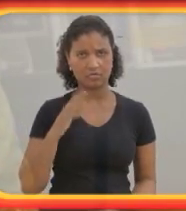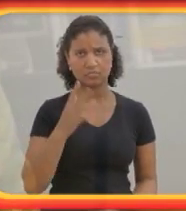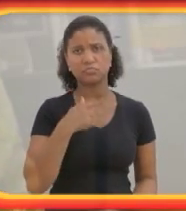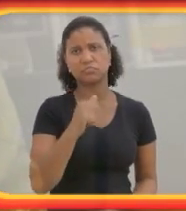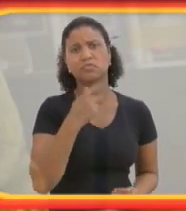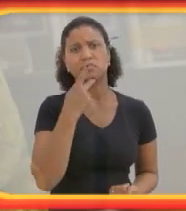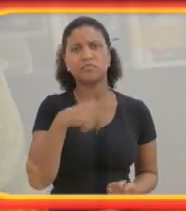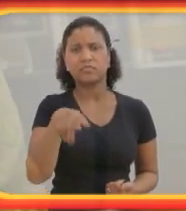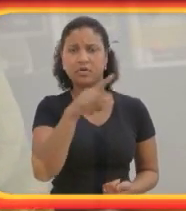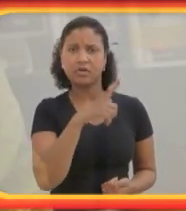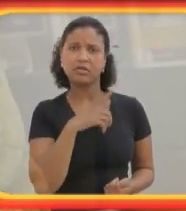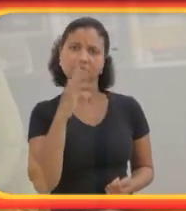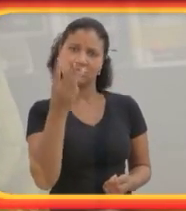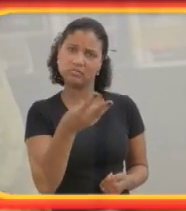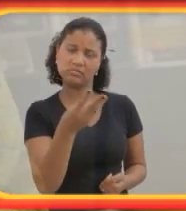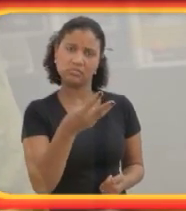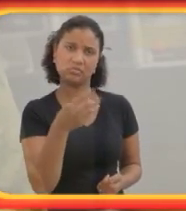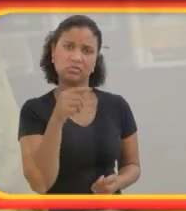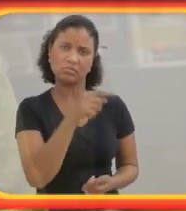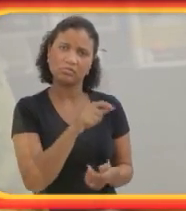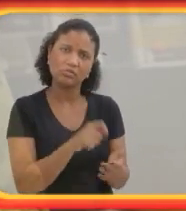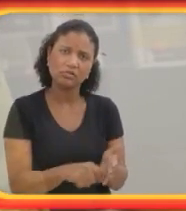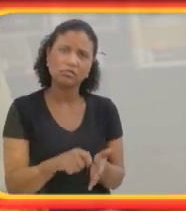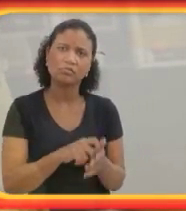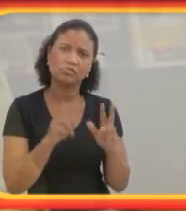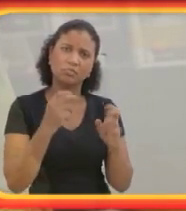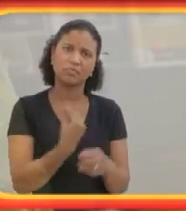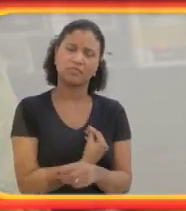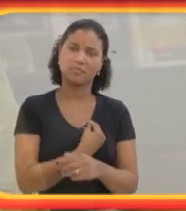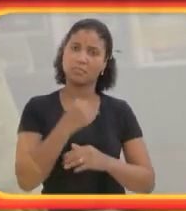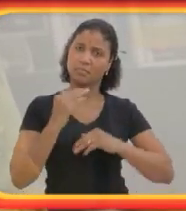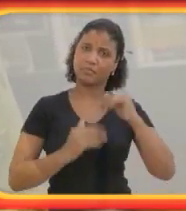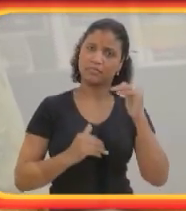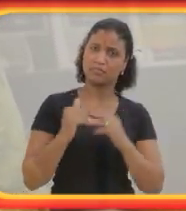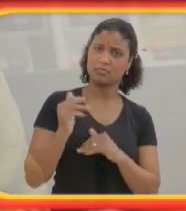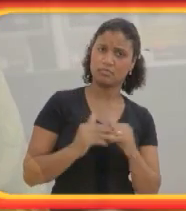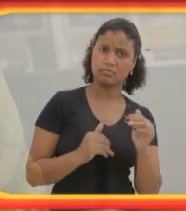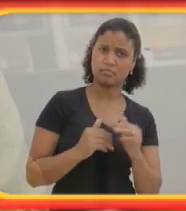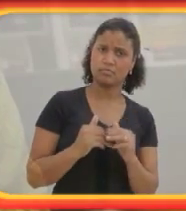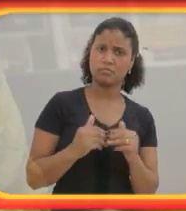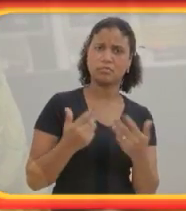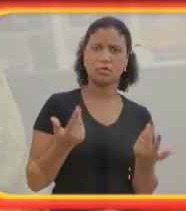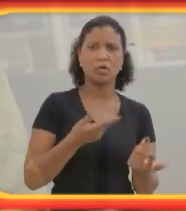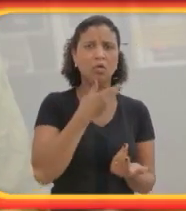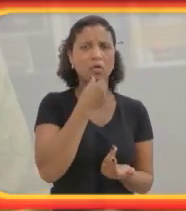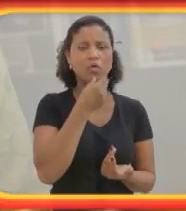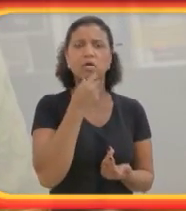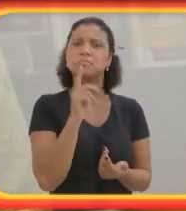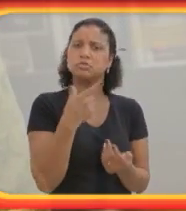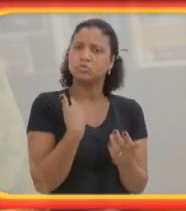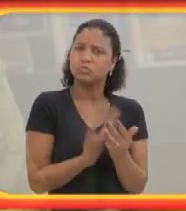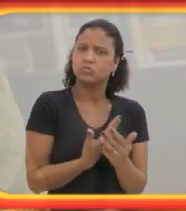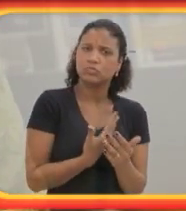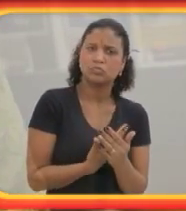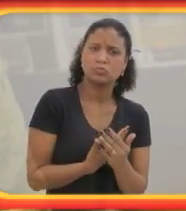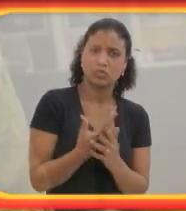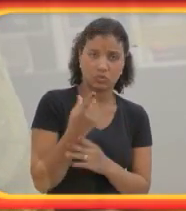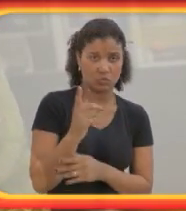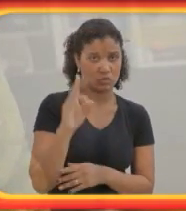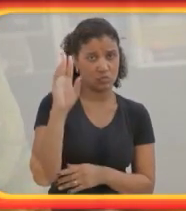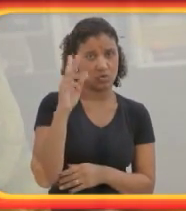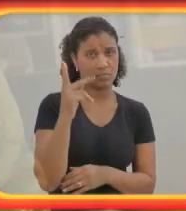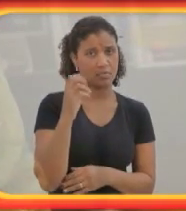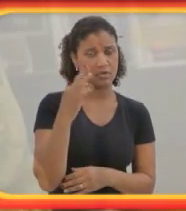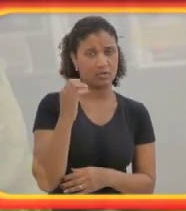infância dele. A gente aprende muito do que o Peter era, do que ele é agora. E eu já posso falar para vocês que haverá uma terceira parte,